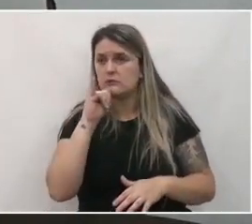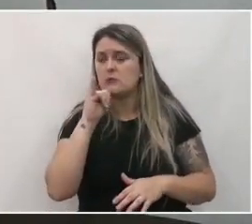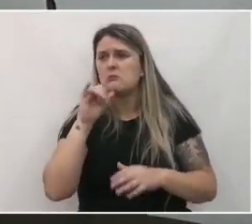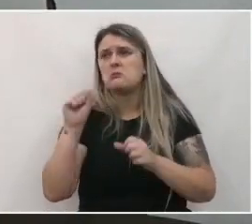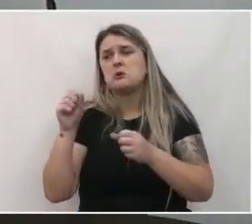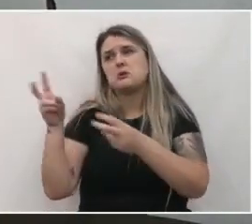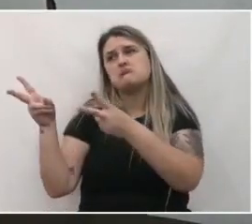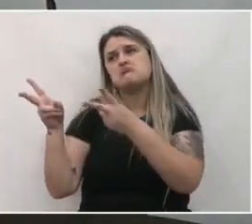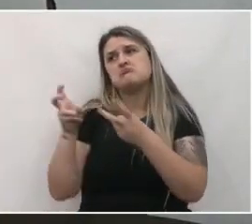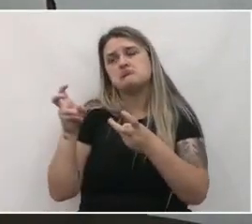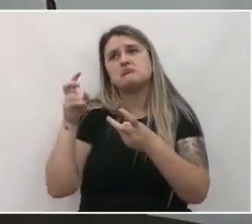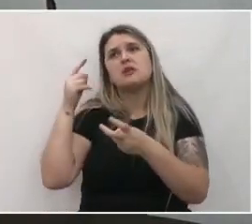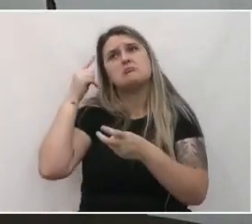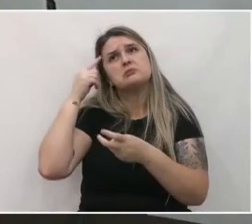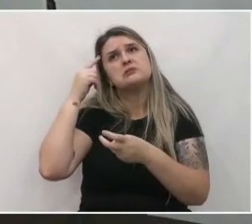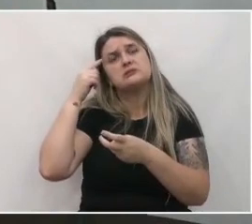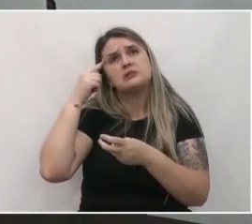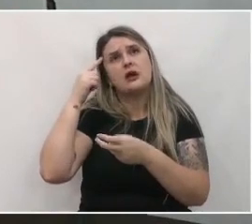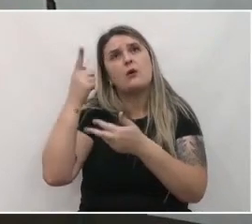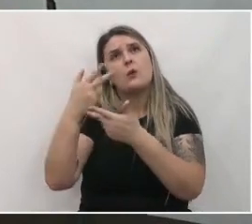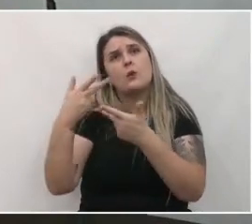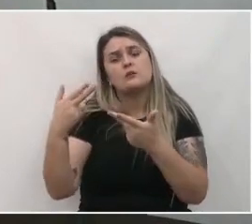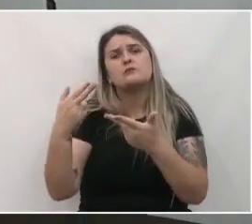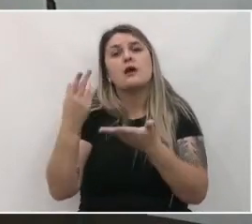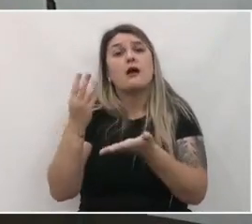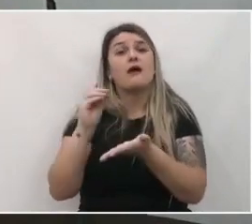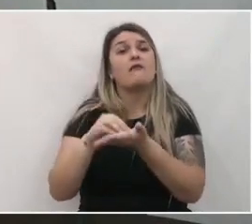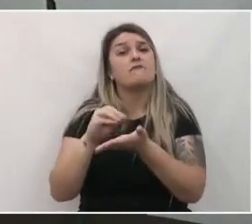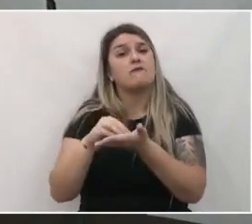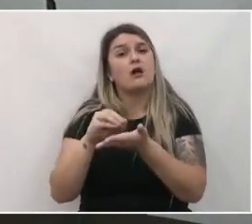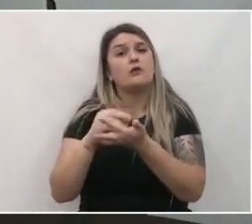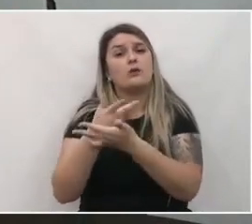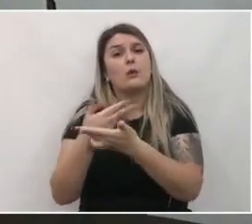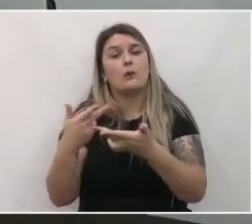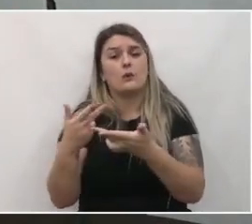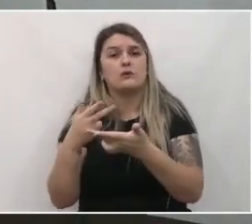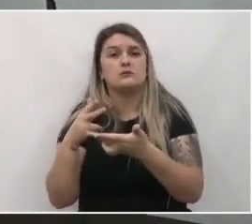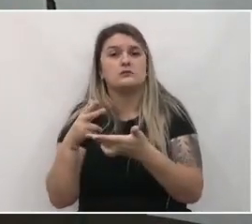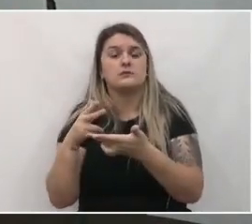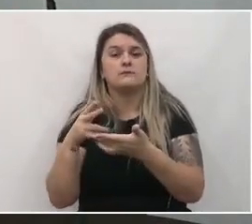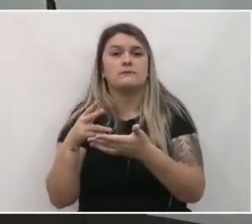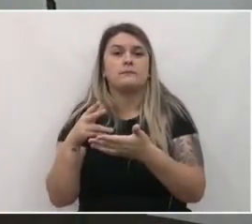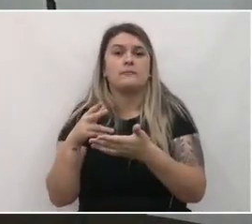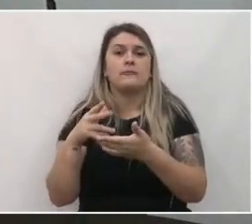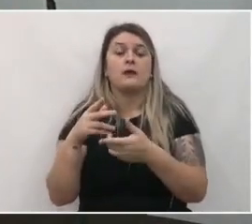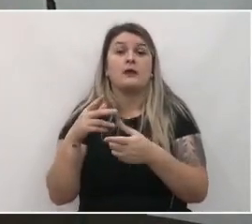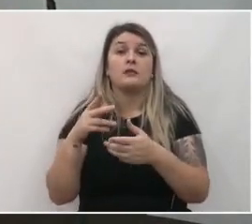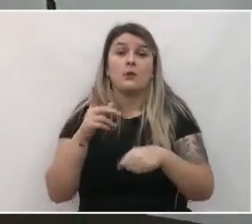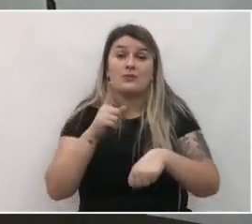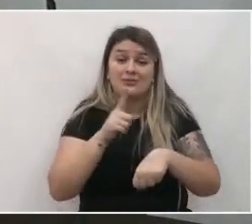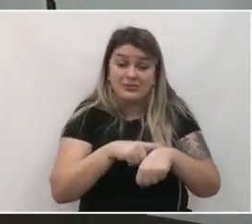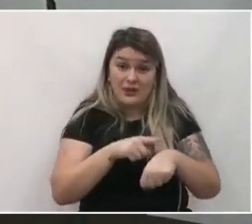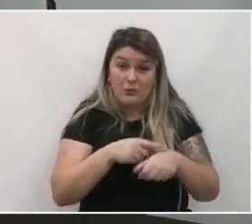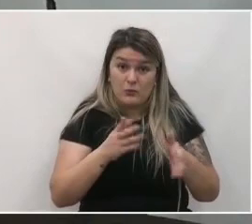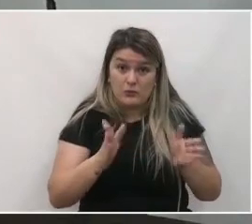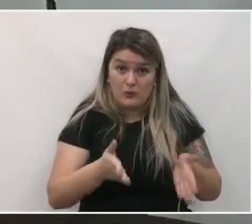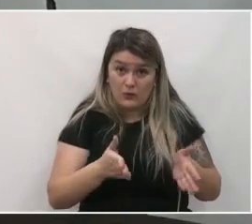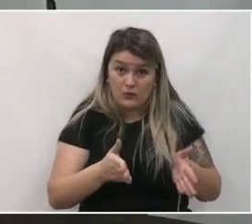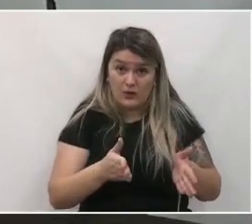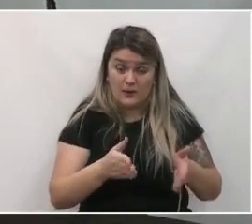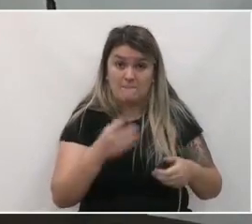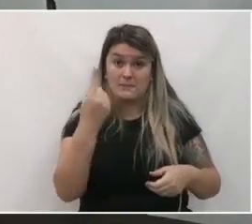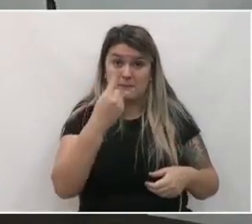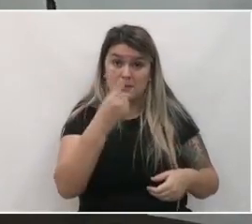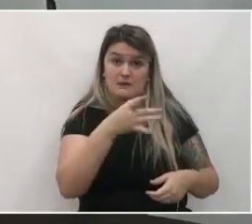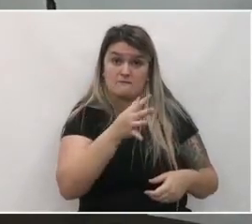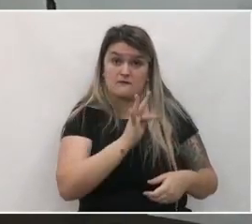uma informação importante de que está faltando uma lógica. Certo? Entendo. Então, gente, nesse momento agora, como essa é a primeira